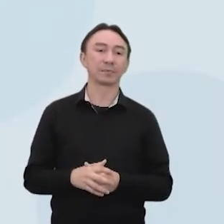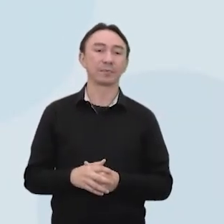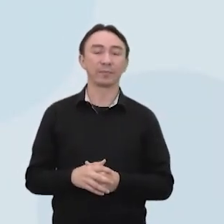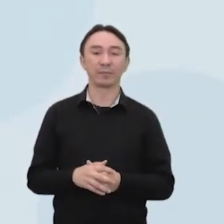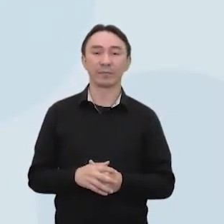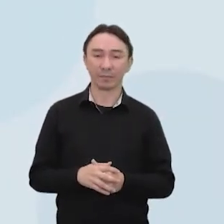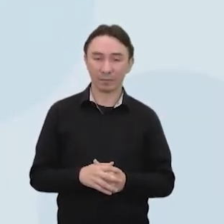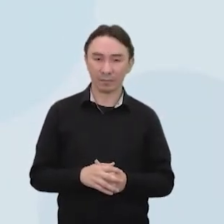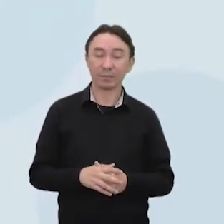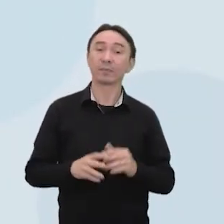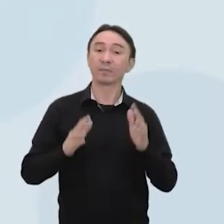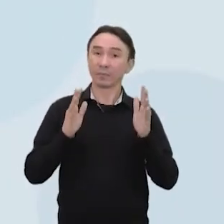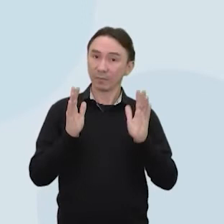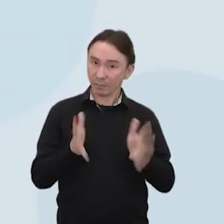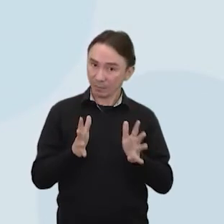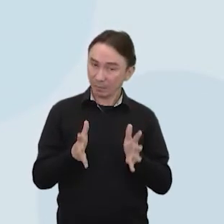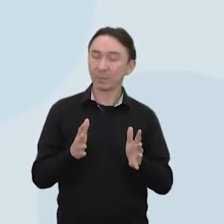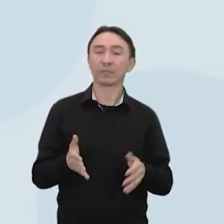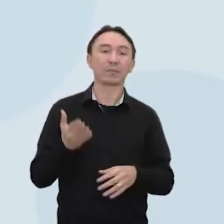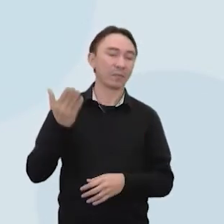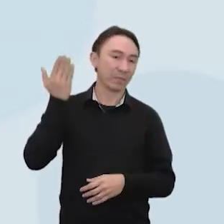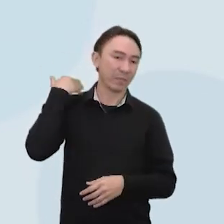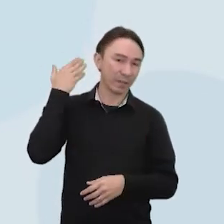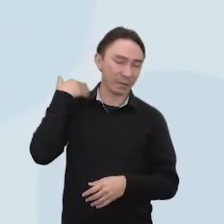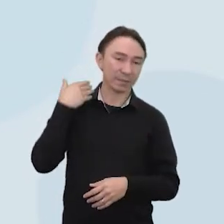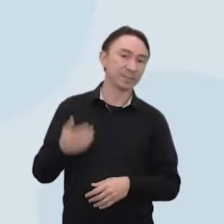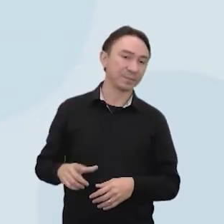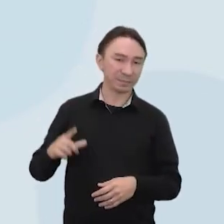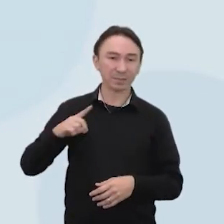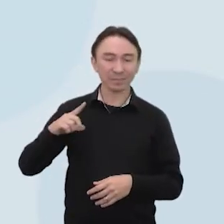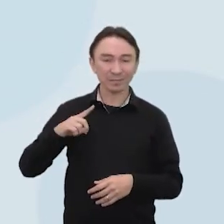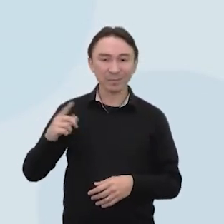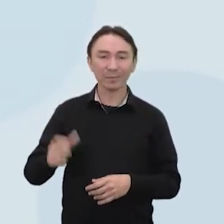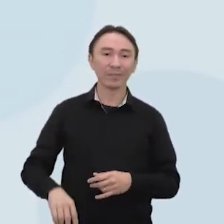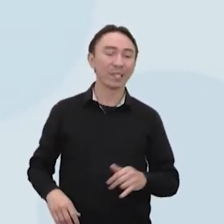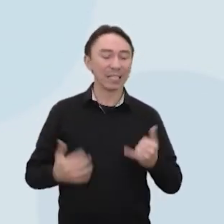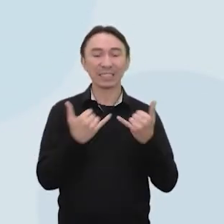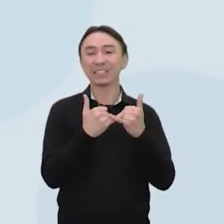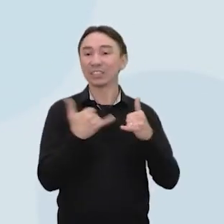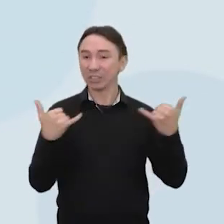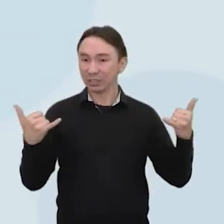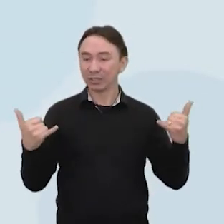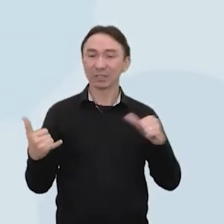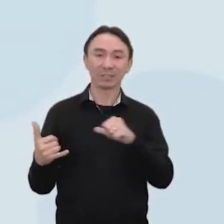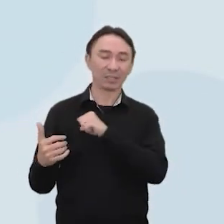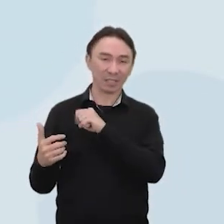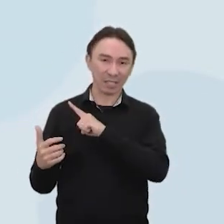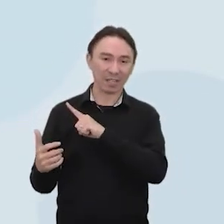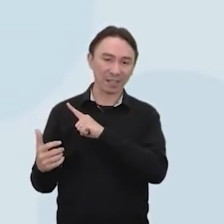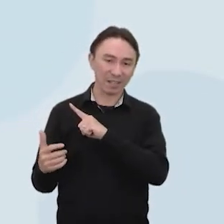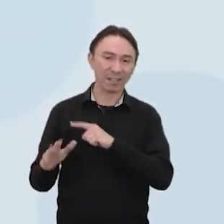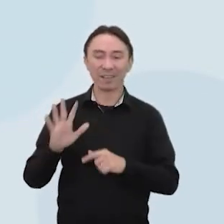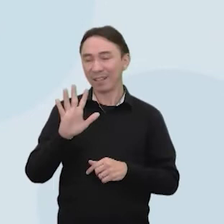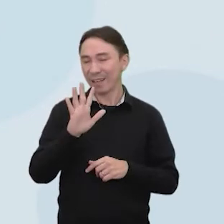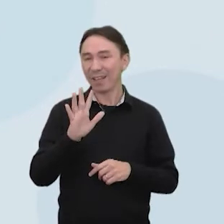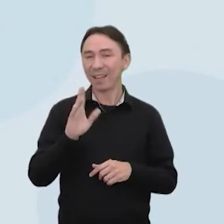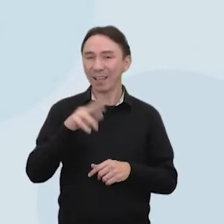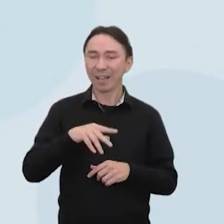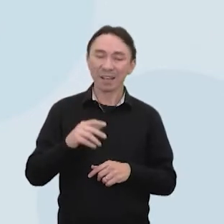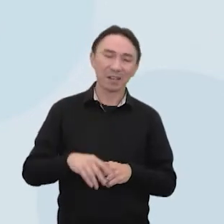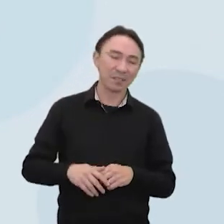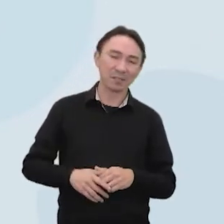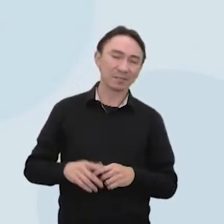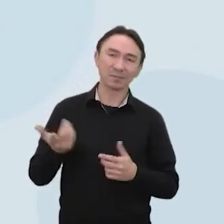gente já viu anteriormente que a energia é a moeda de troca que o universo cobra e quando eu falo de universo, eu estou falando de tudo, tá?